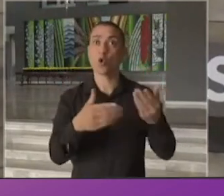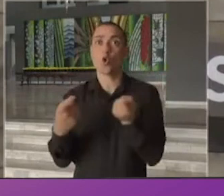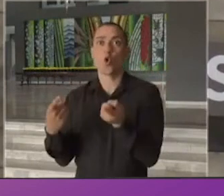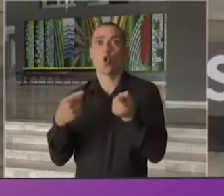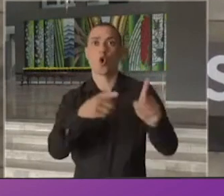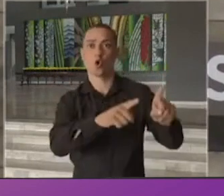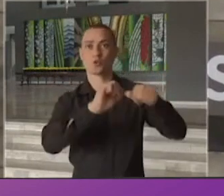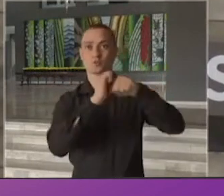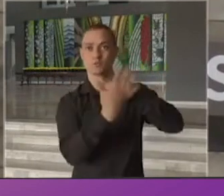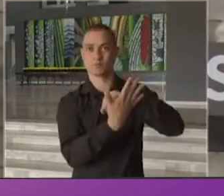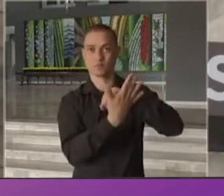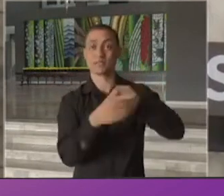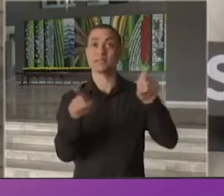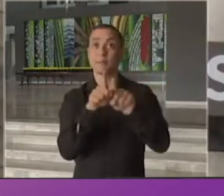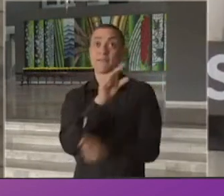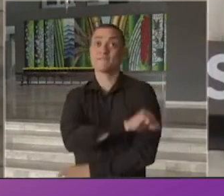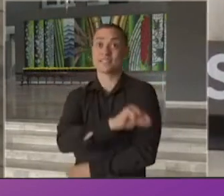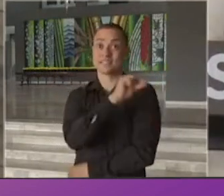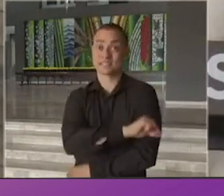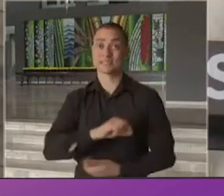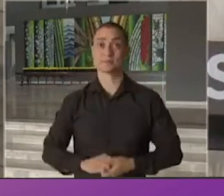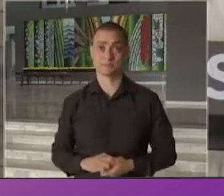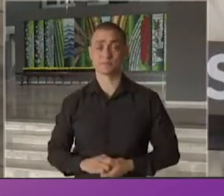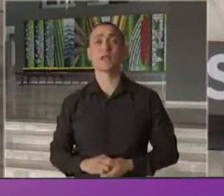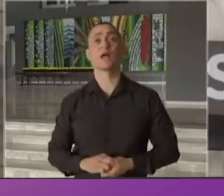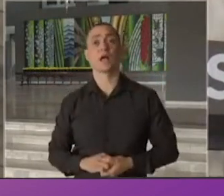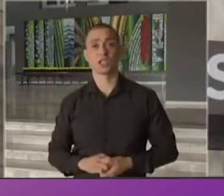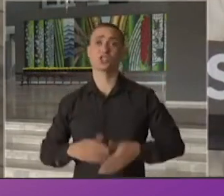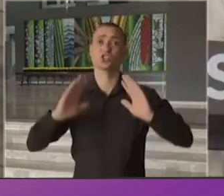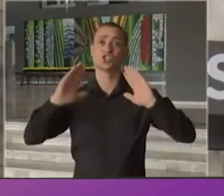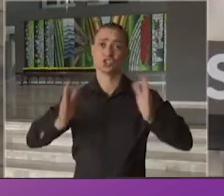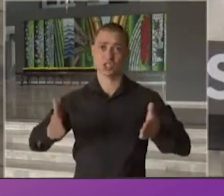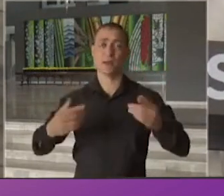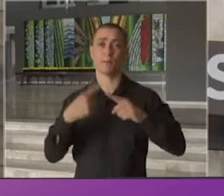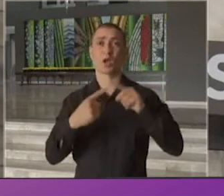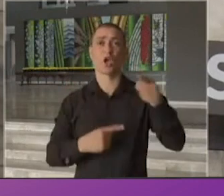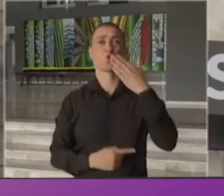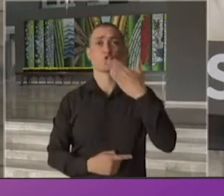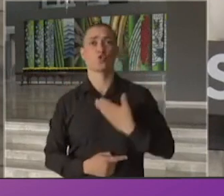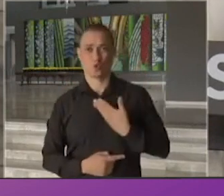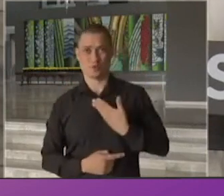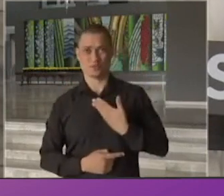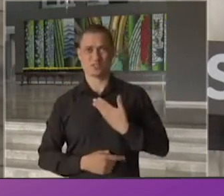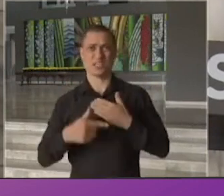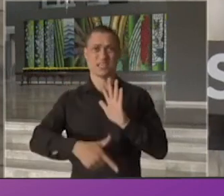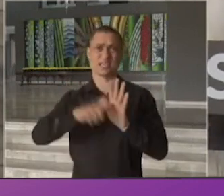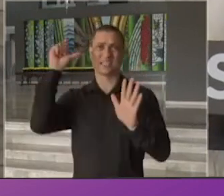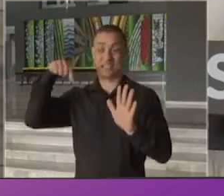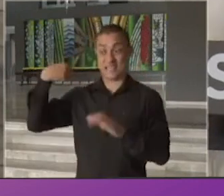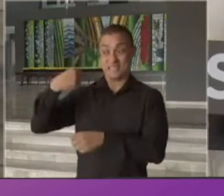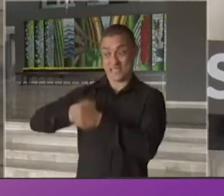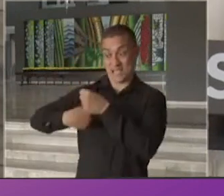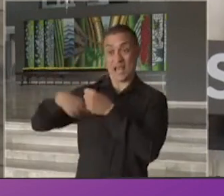pandemia e vacinação. Um acordo fruto já de uma solicitação anterior do município, do início desse ano,